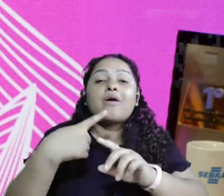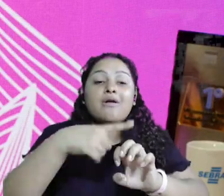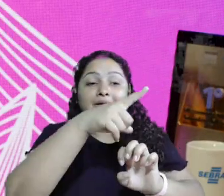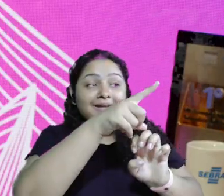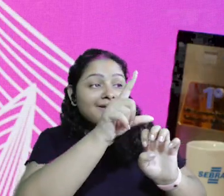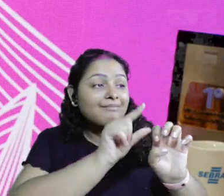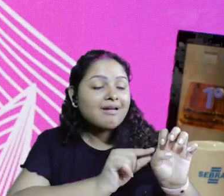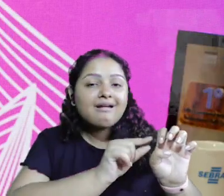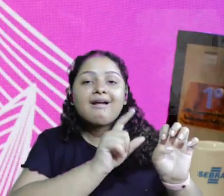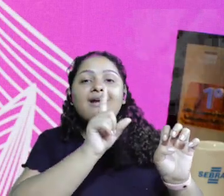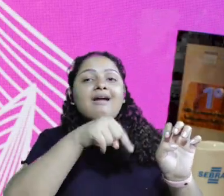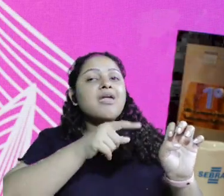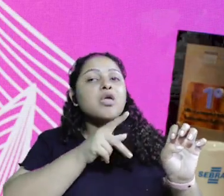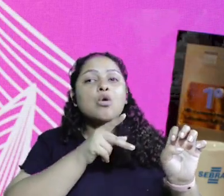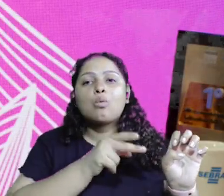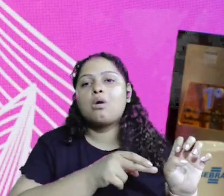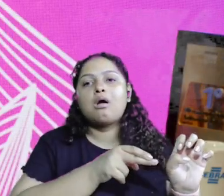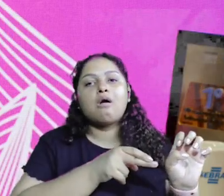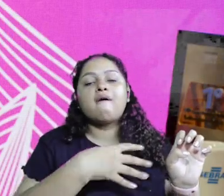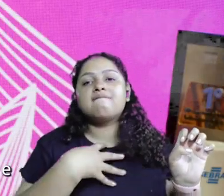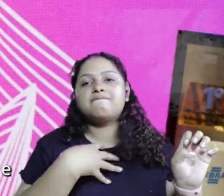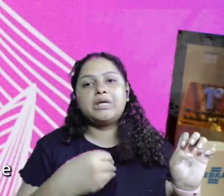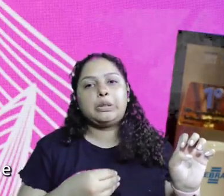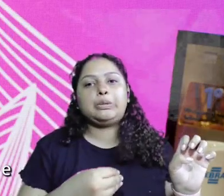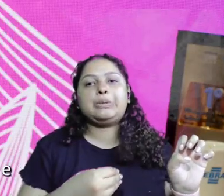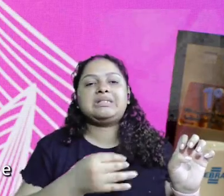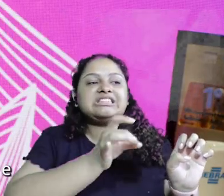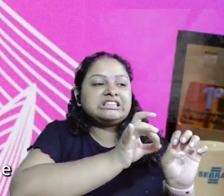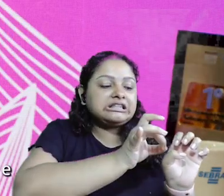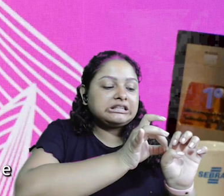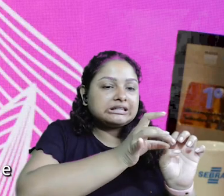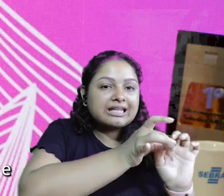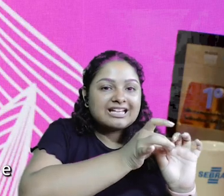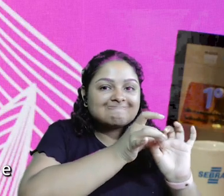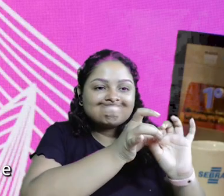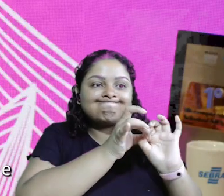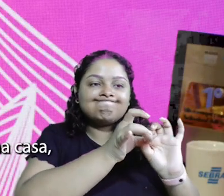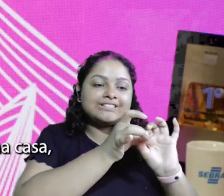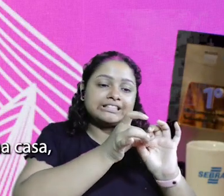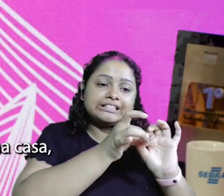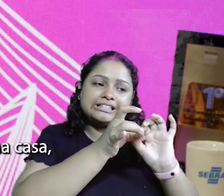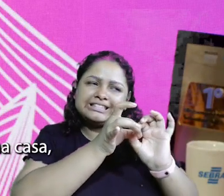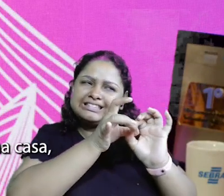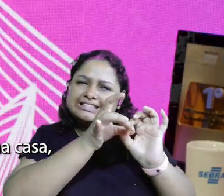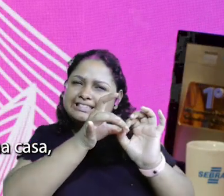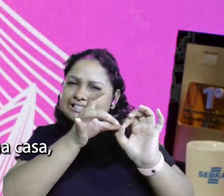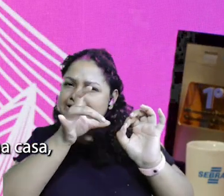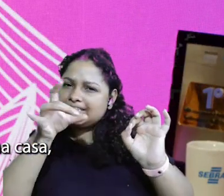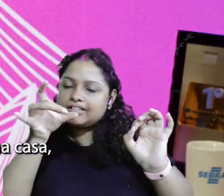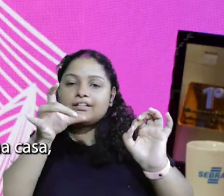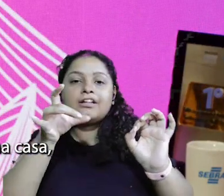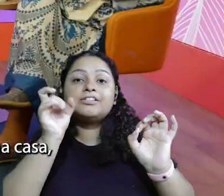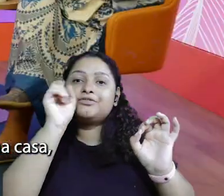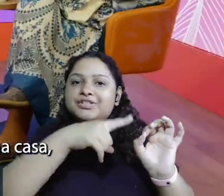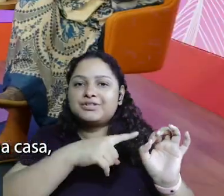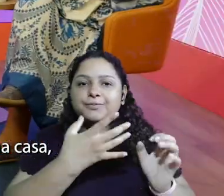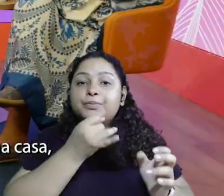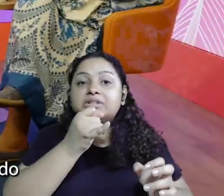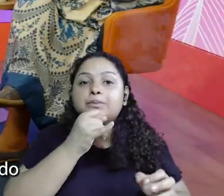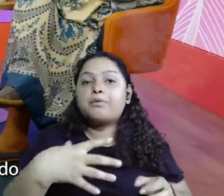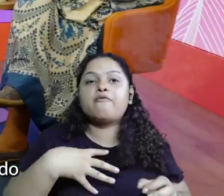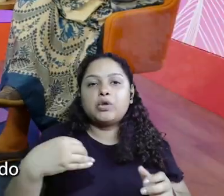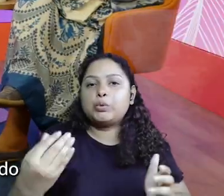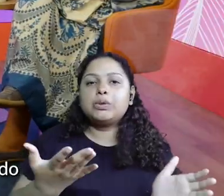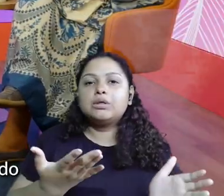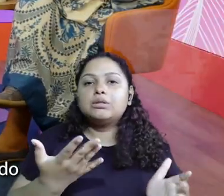É igual o filho! Do filho vai para mundo. Quando meu filho era pequenininho e chegou uma pessoa para trabalhar na minha casa, o que eu